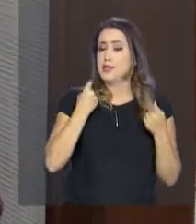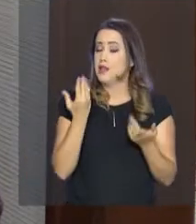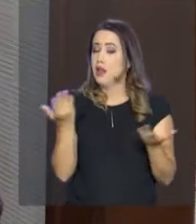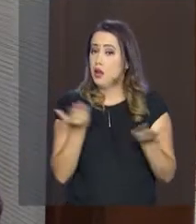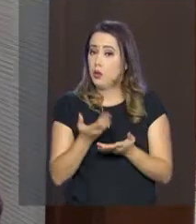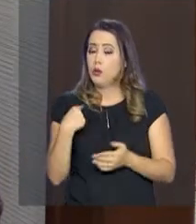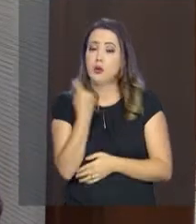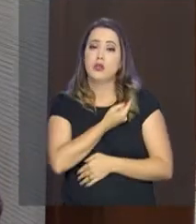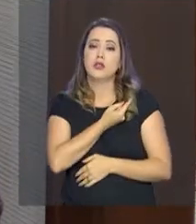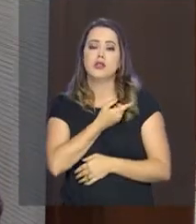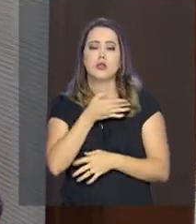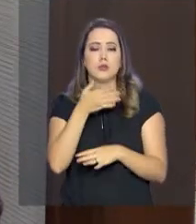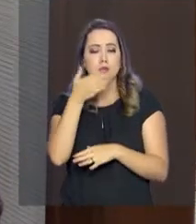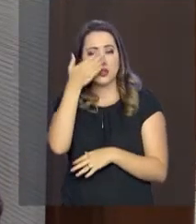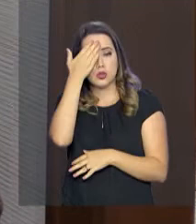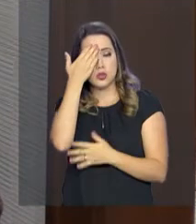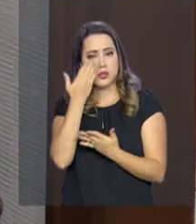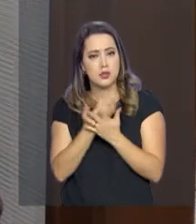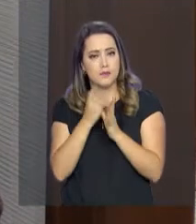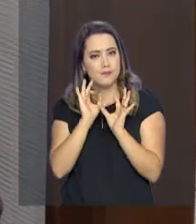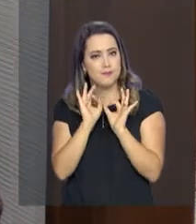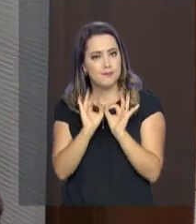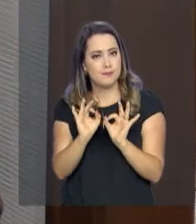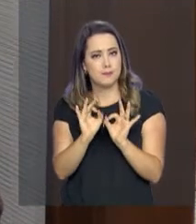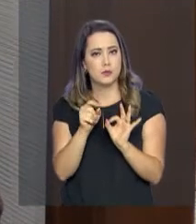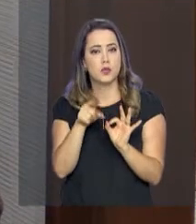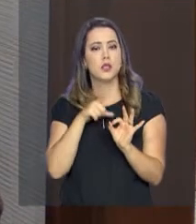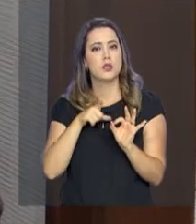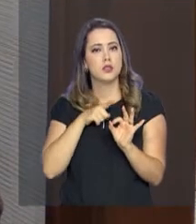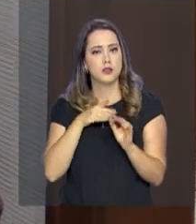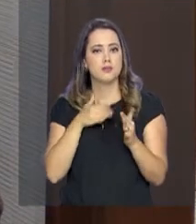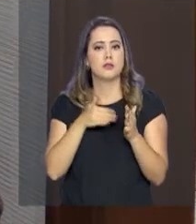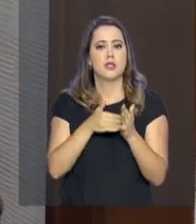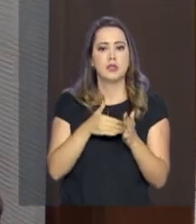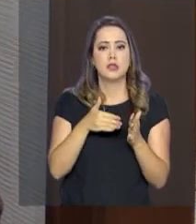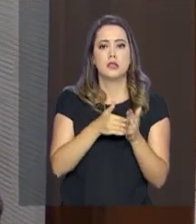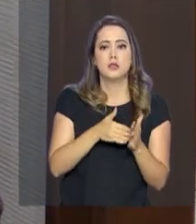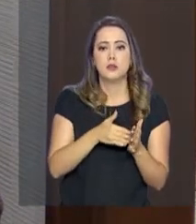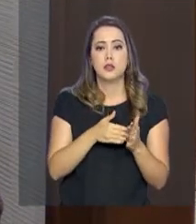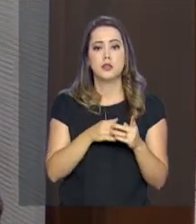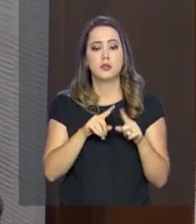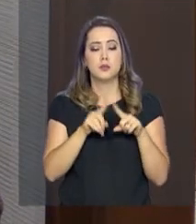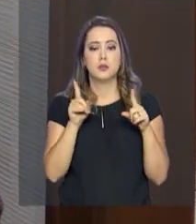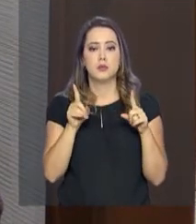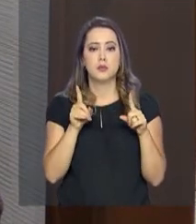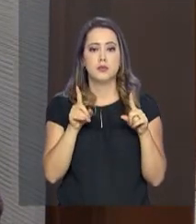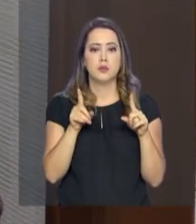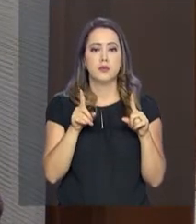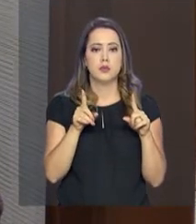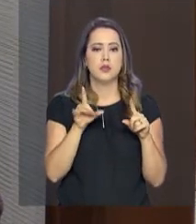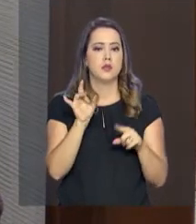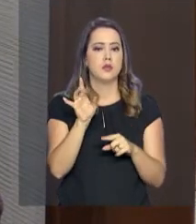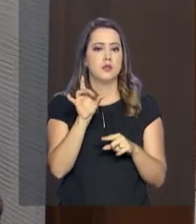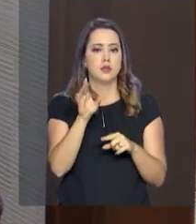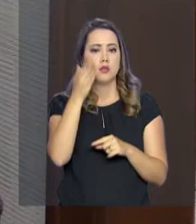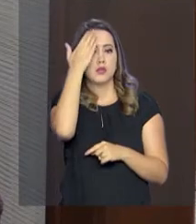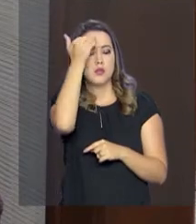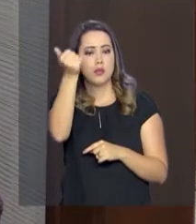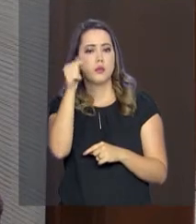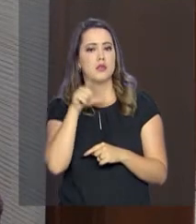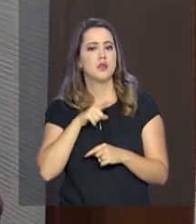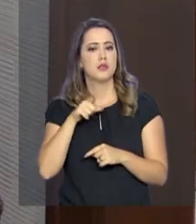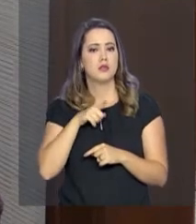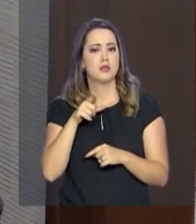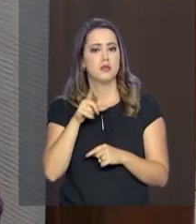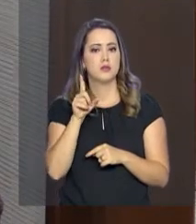de que há certas limitações. Mas eu acho que só deles saberem que